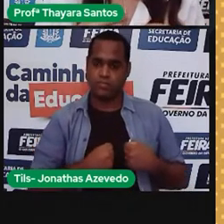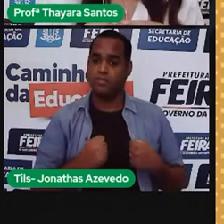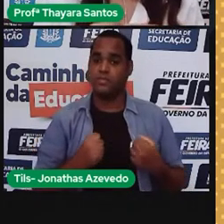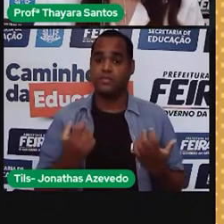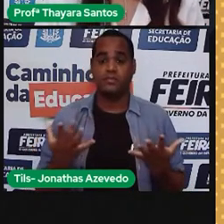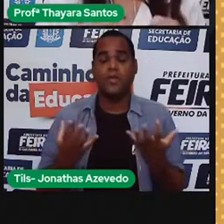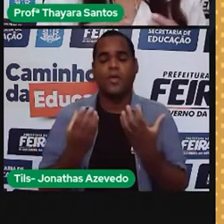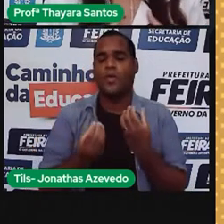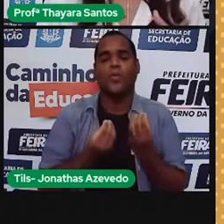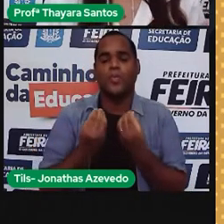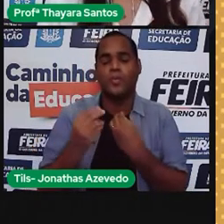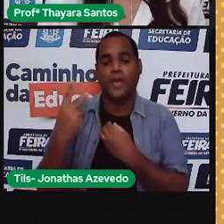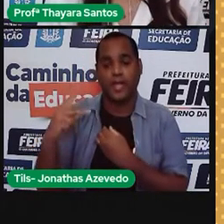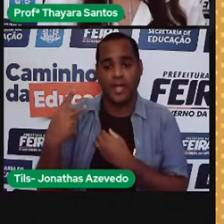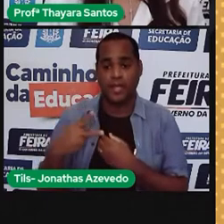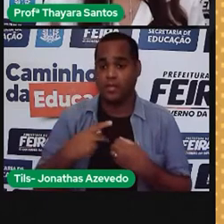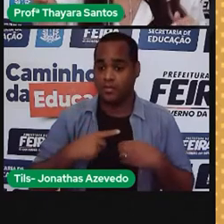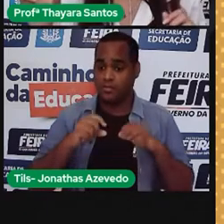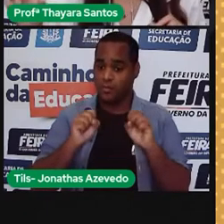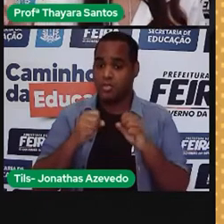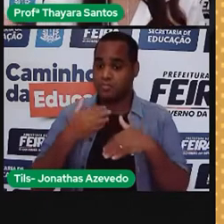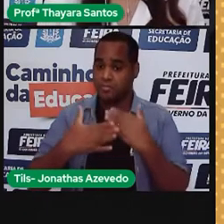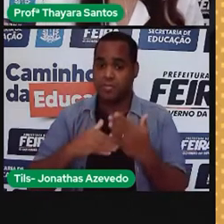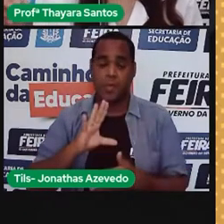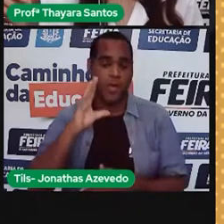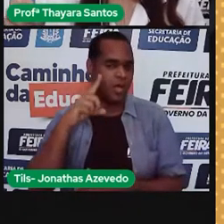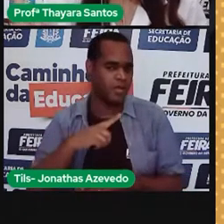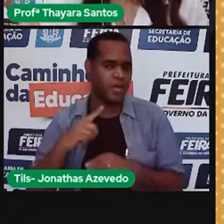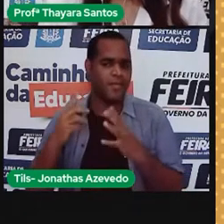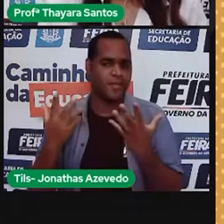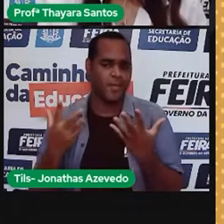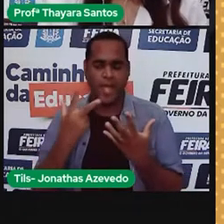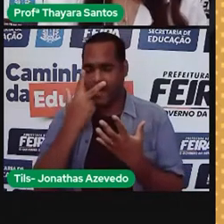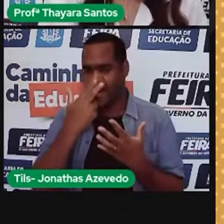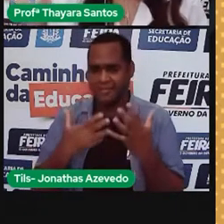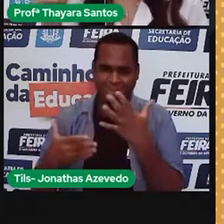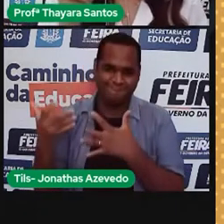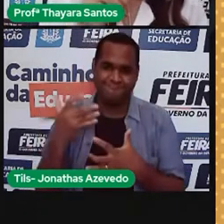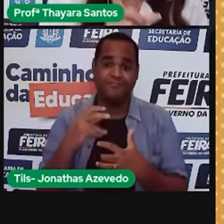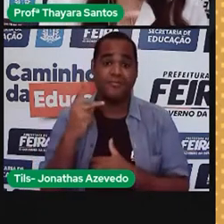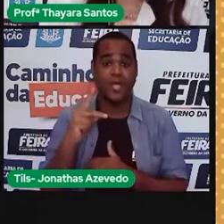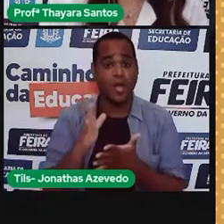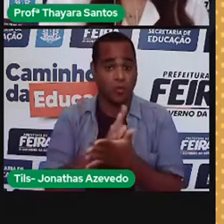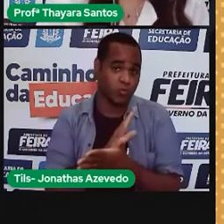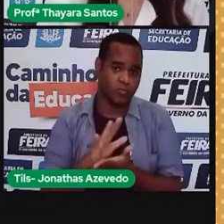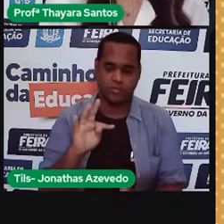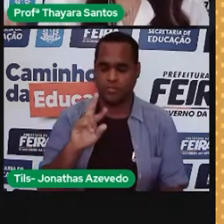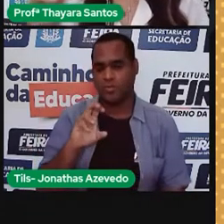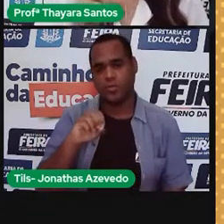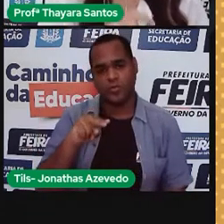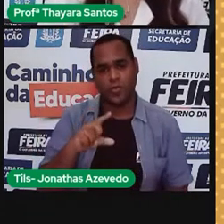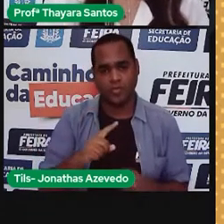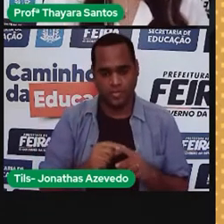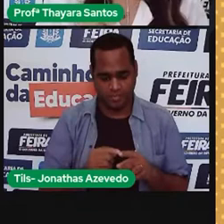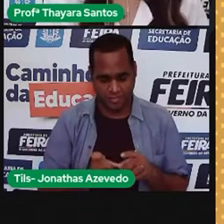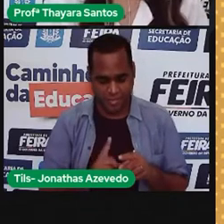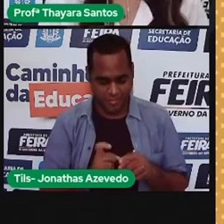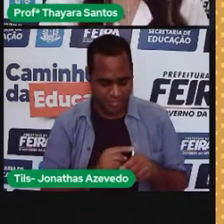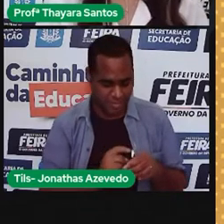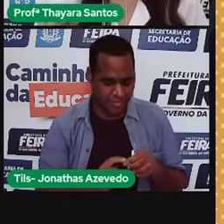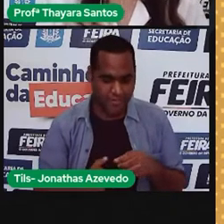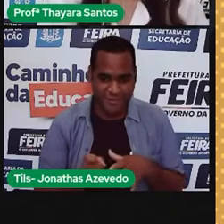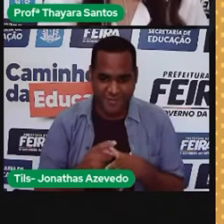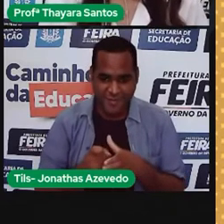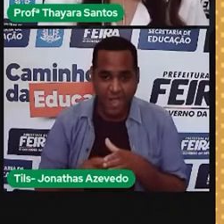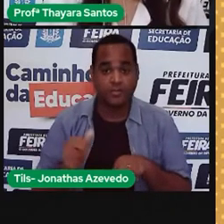células ali do pulmão estão comprometidas. Mas se a gente pega as células-tronco, em alguns casos, e consegue fazer com que essas